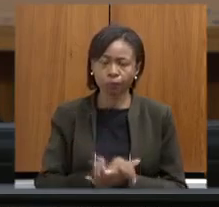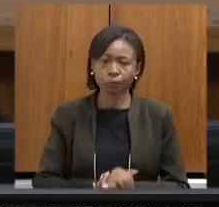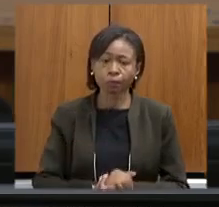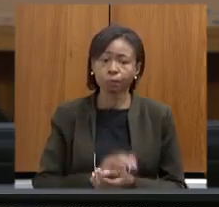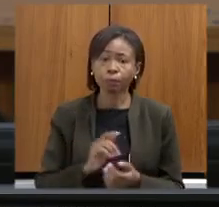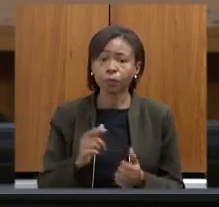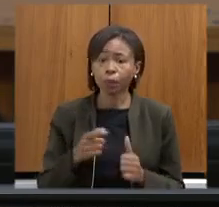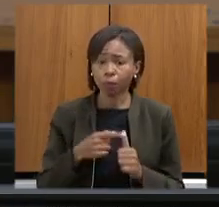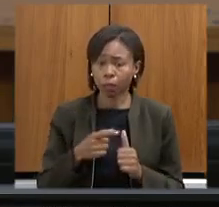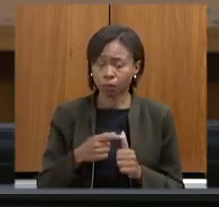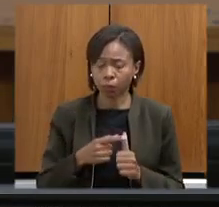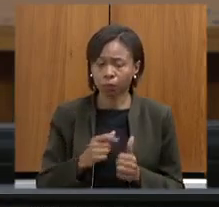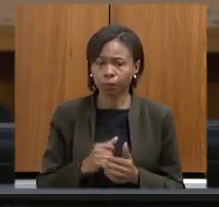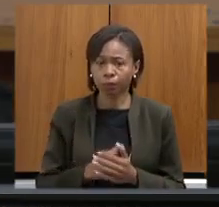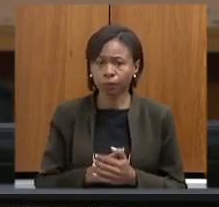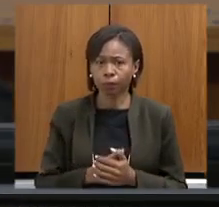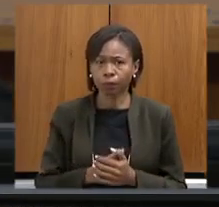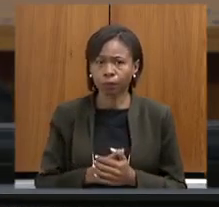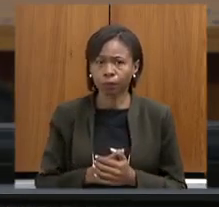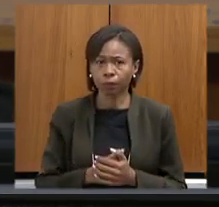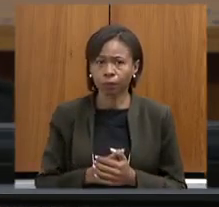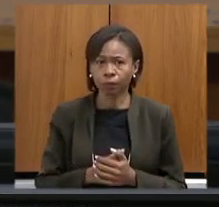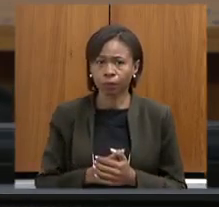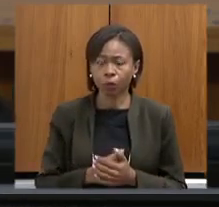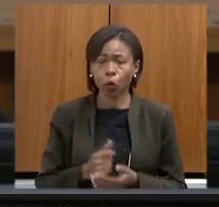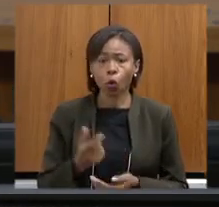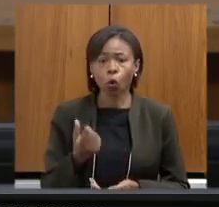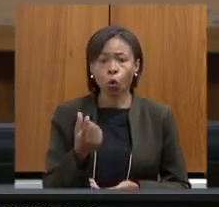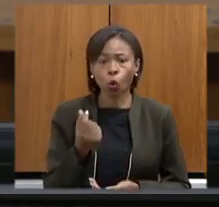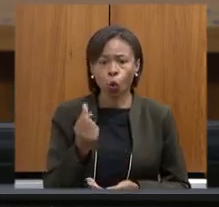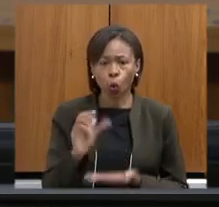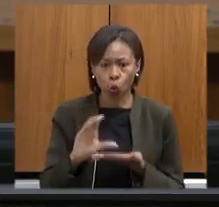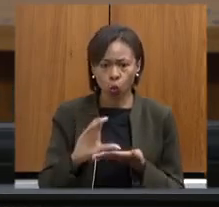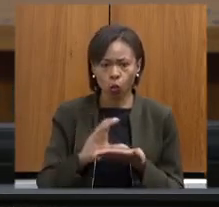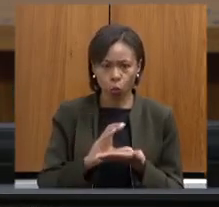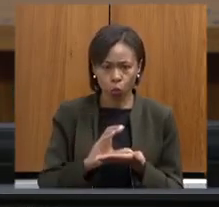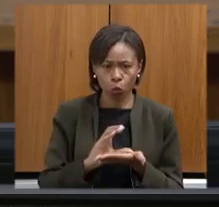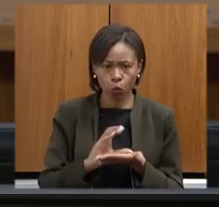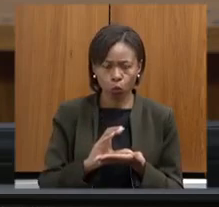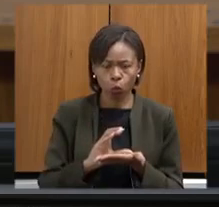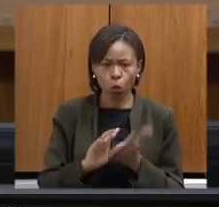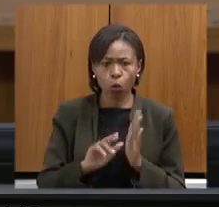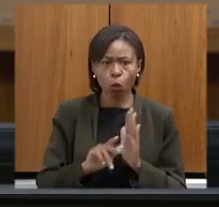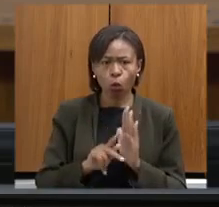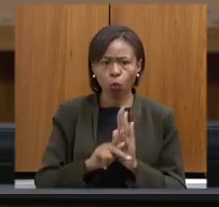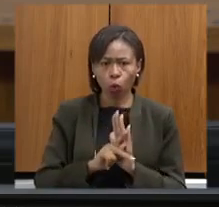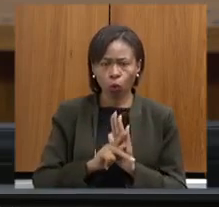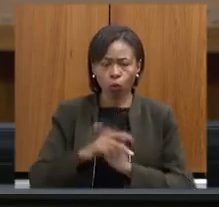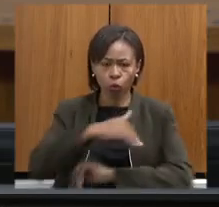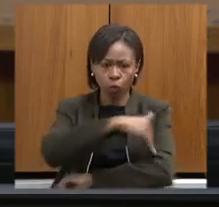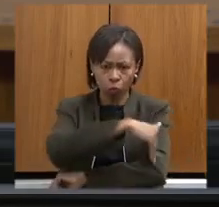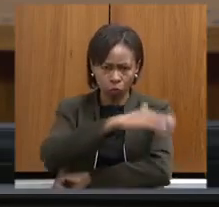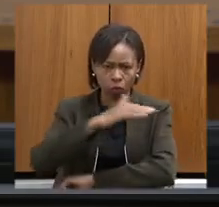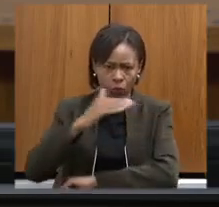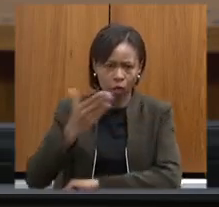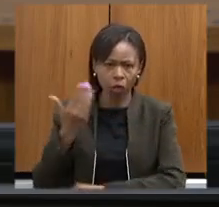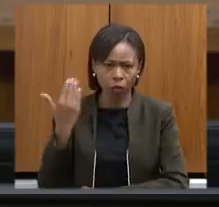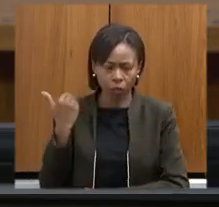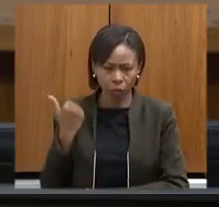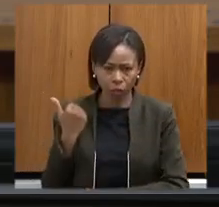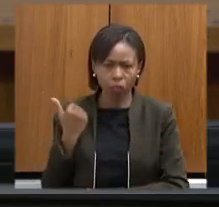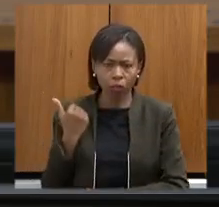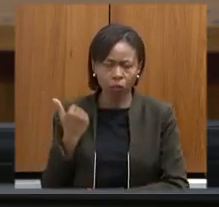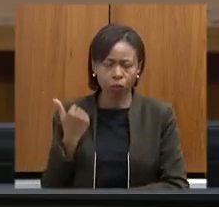não há utilização do recurso decorrente do rompimento da barragem de Brumadim para descomissionamento ou